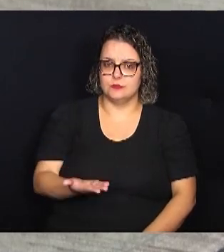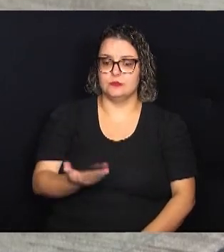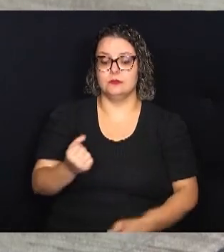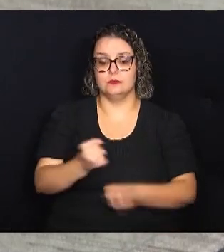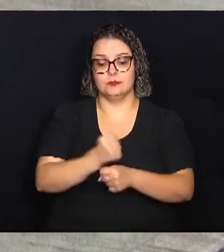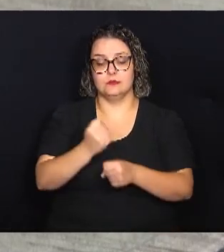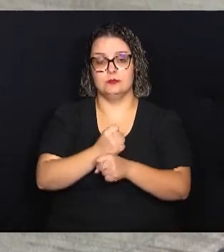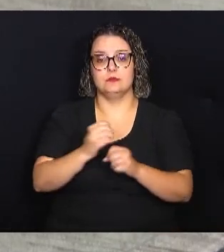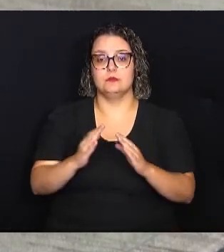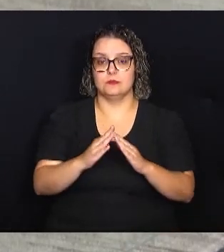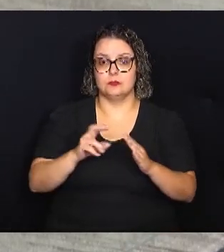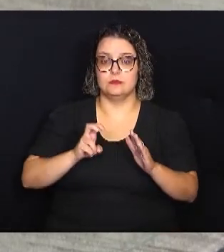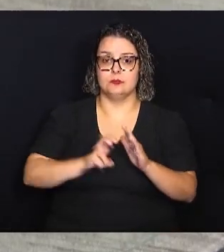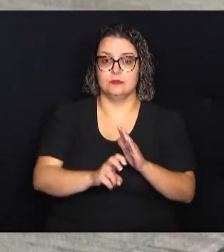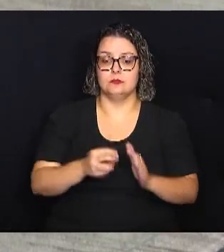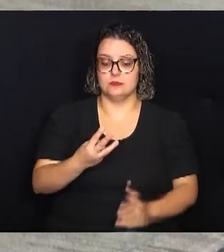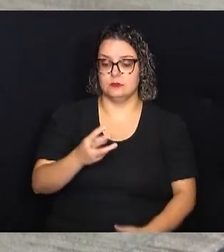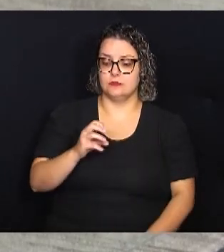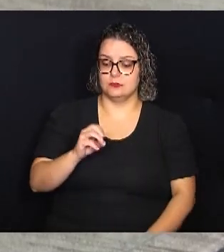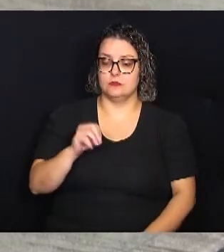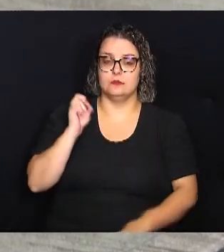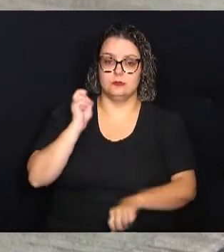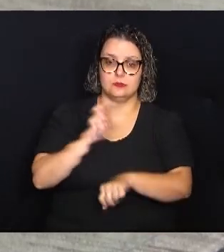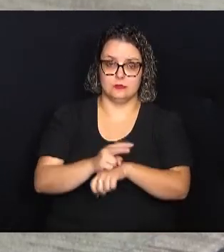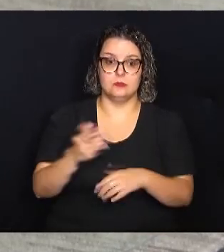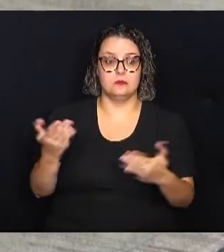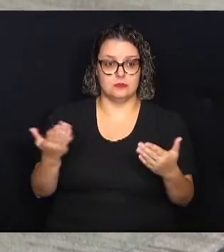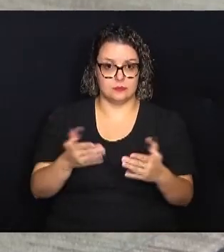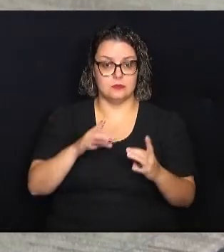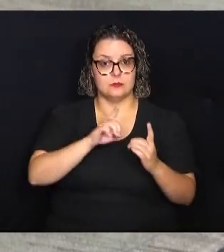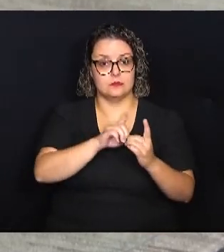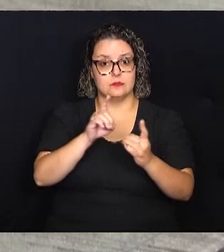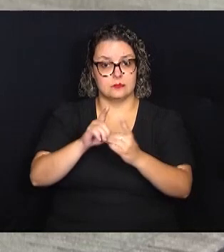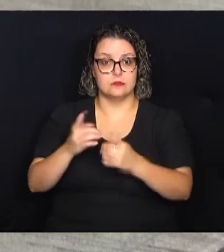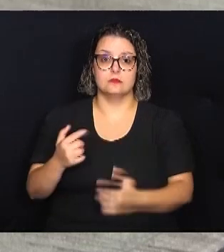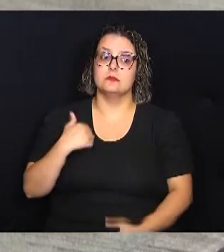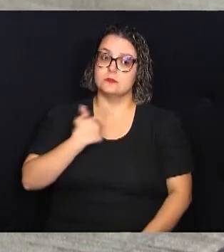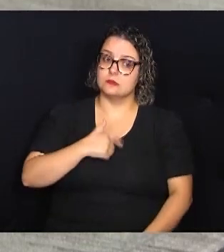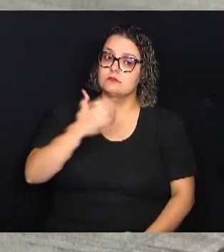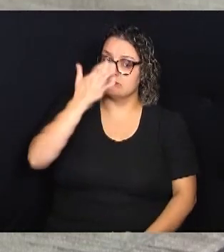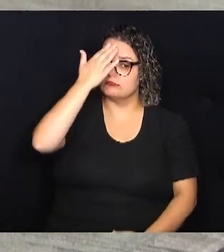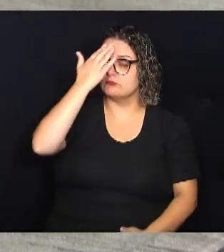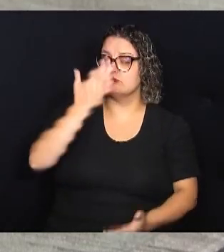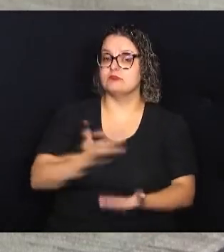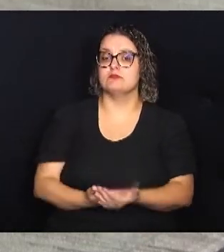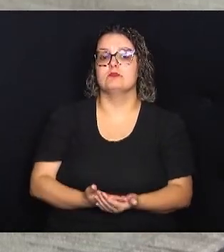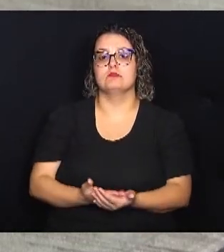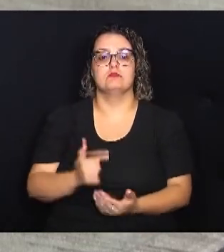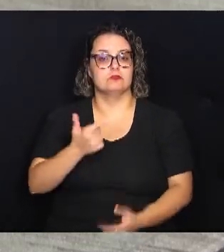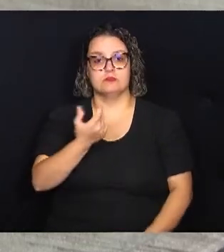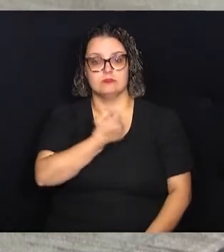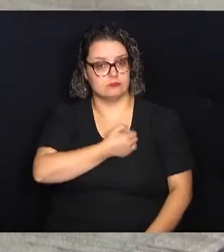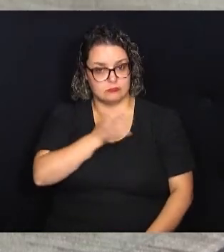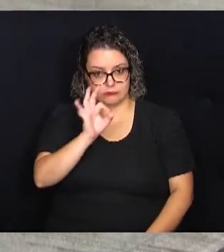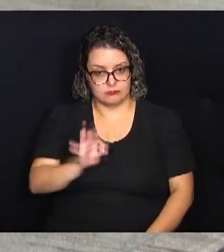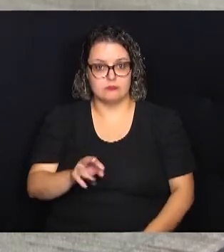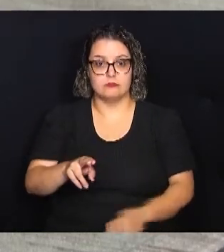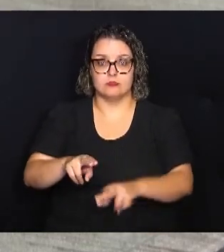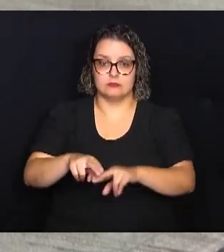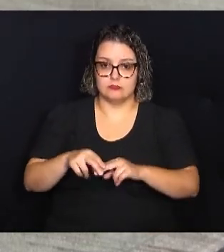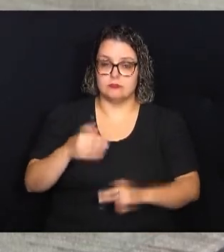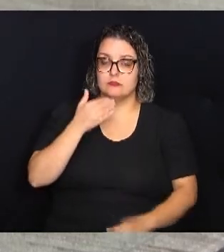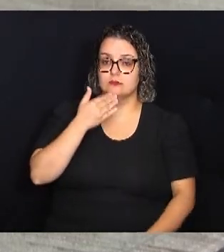creche lá, são 300 vagas agora que serão atendidas, mas nós acreditamos, nós não temos o número exato, por isso pedimos, mas nós